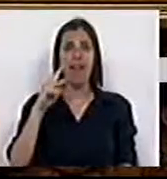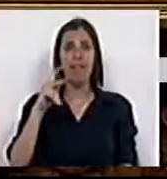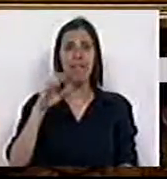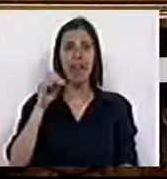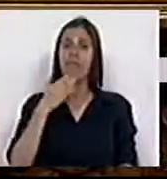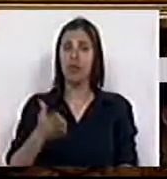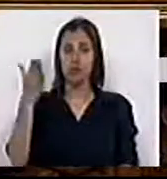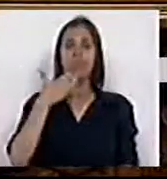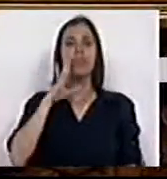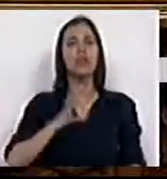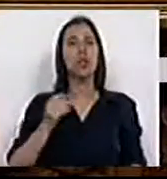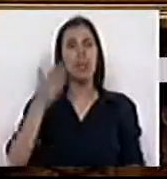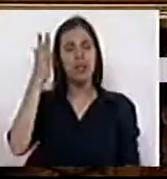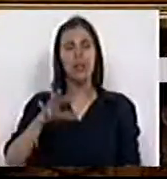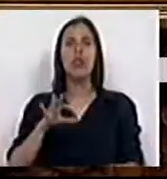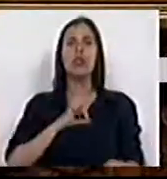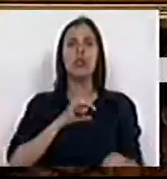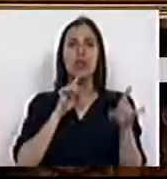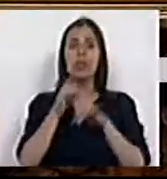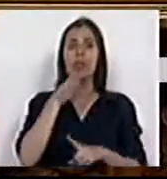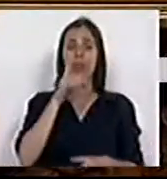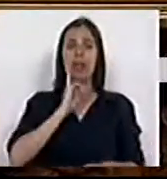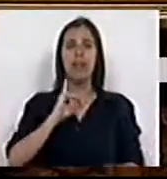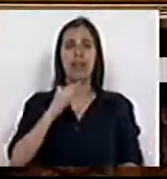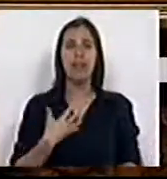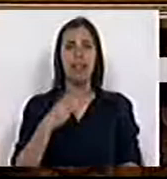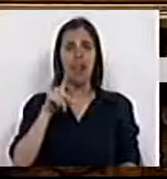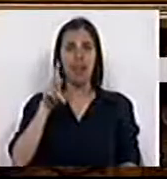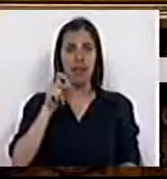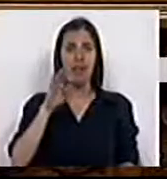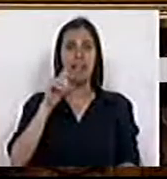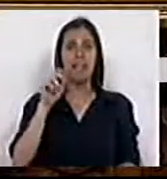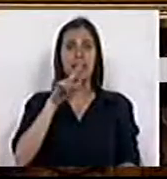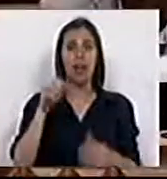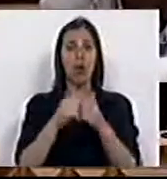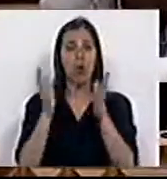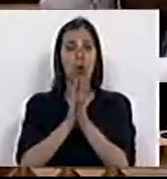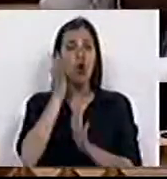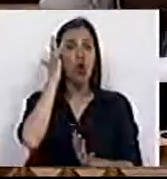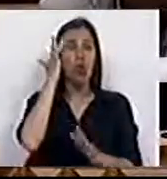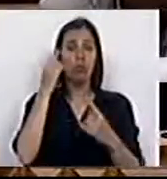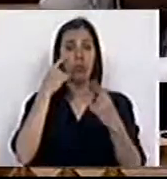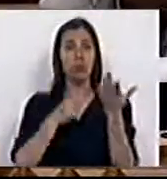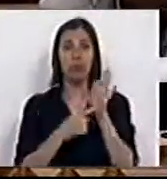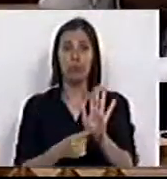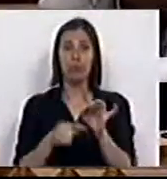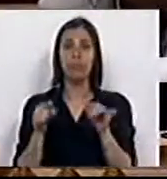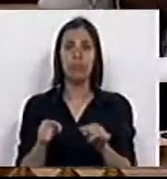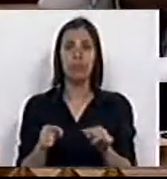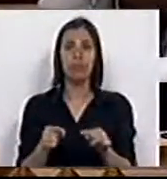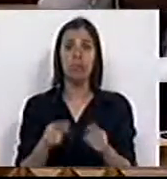Muito obrigada, Sra. Presidente, muito obrigada, Sra. Deputada Idália Serrão. Todos os números que aqui nos apresentou